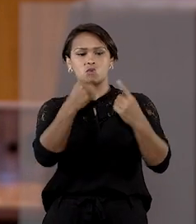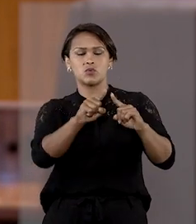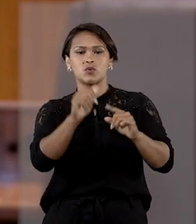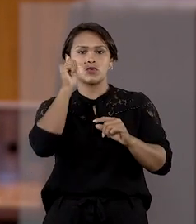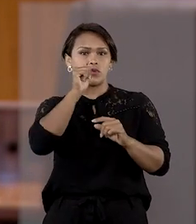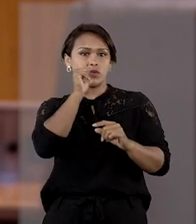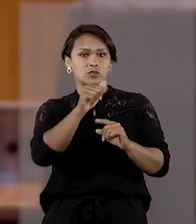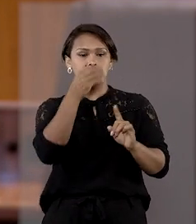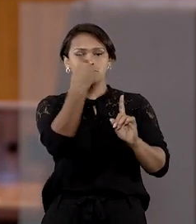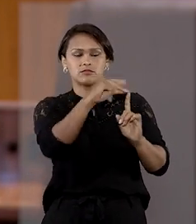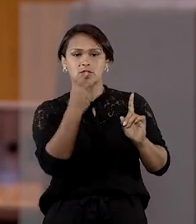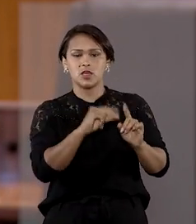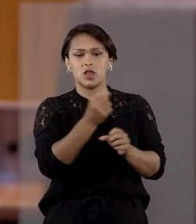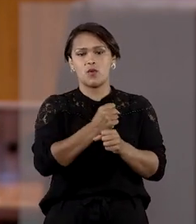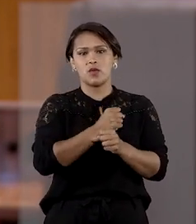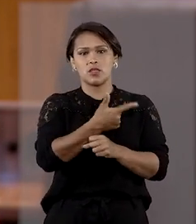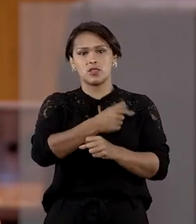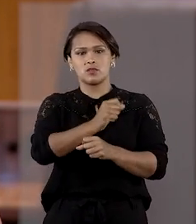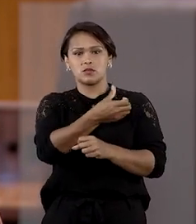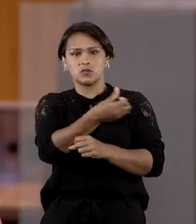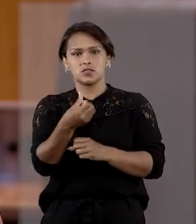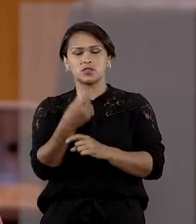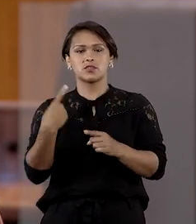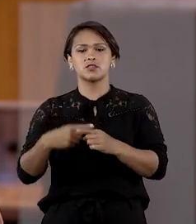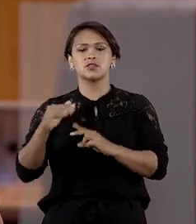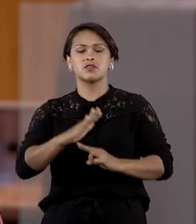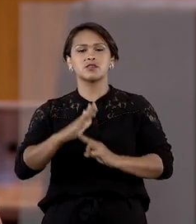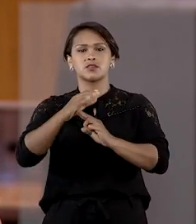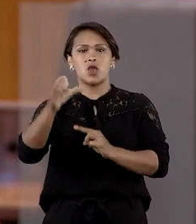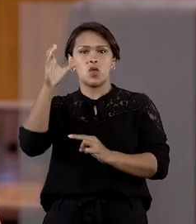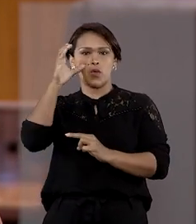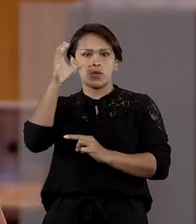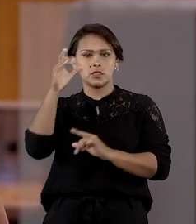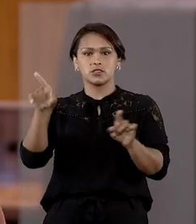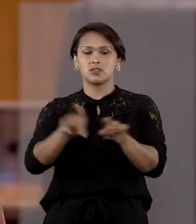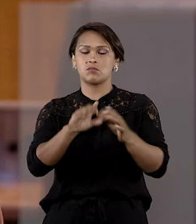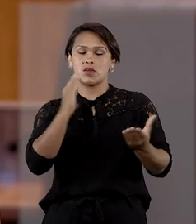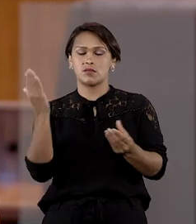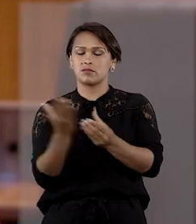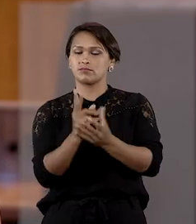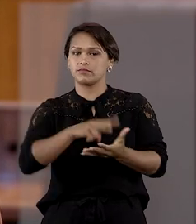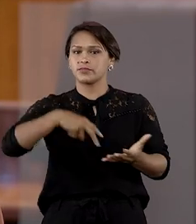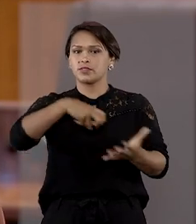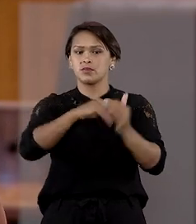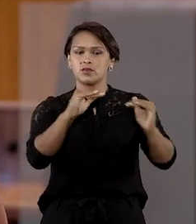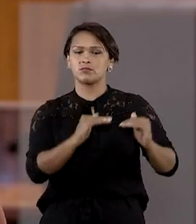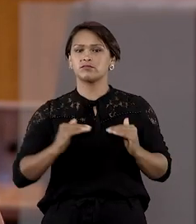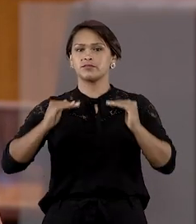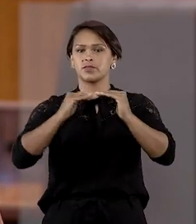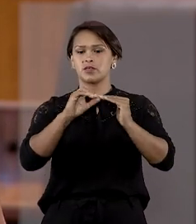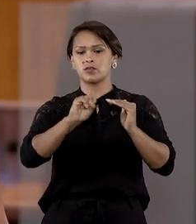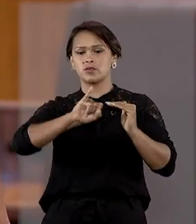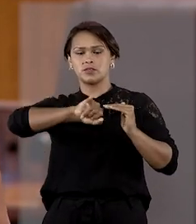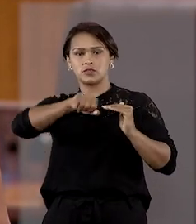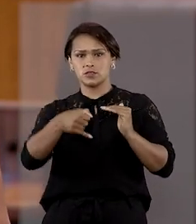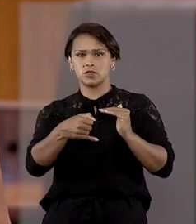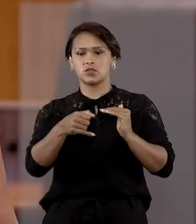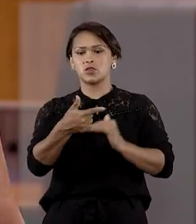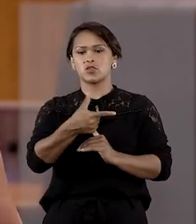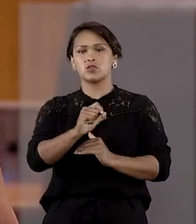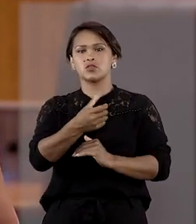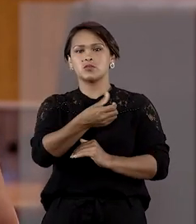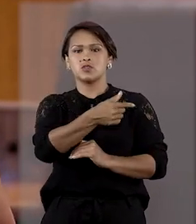contra uma dona de casa em 2016, na cidade de Curitiba. A ação penal havia sido instaurada pelo STJ